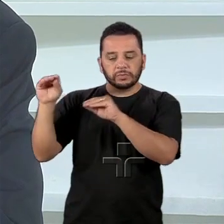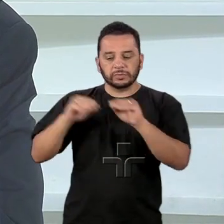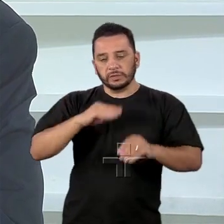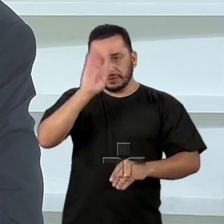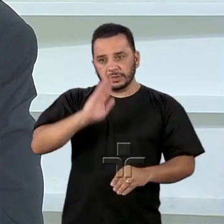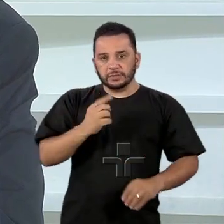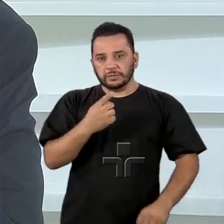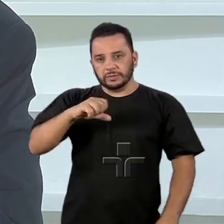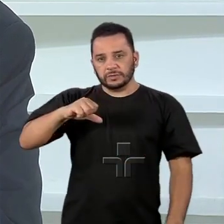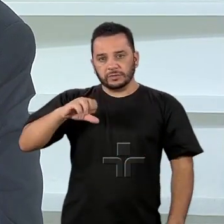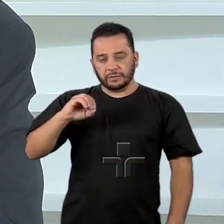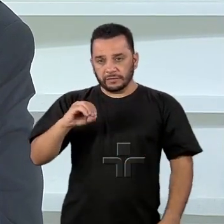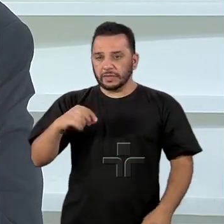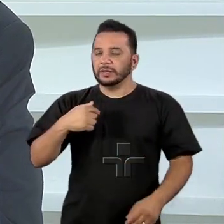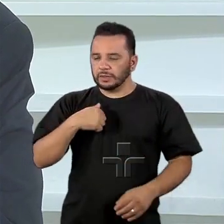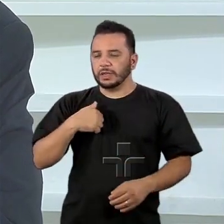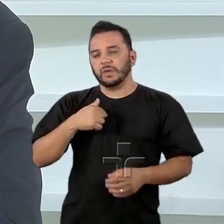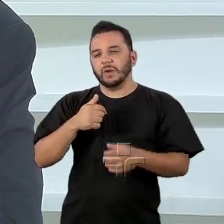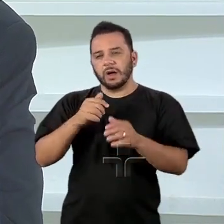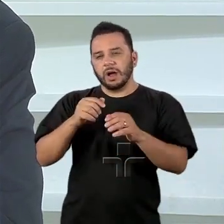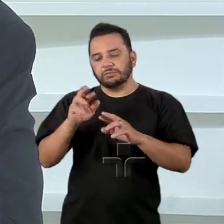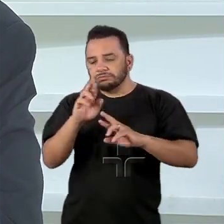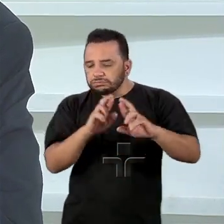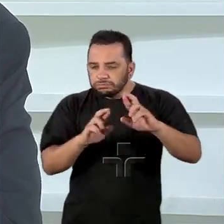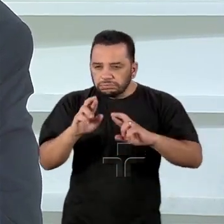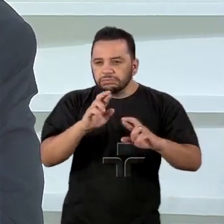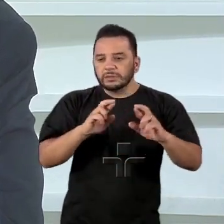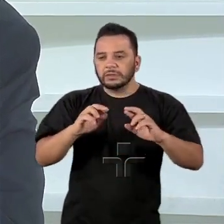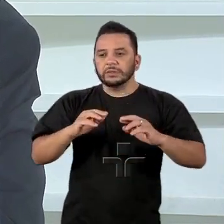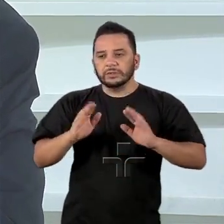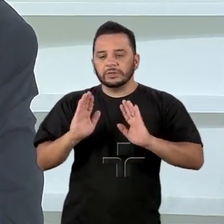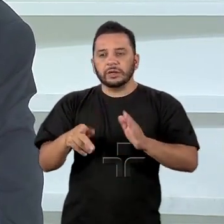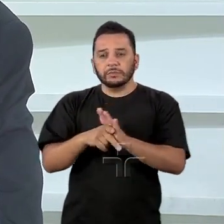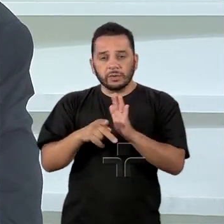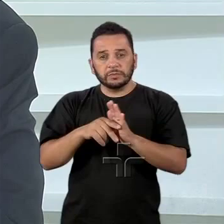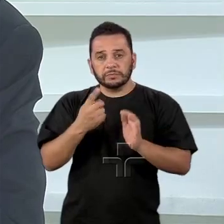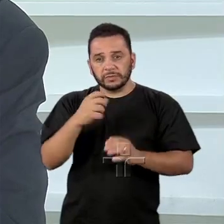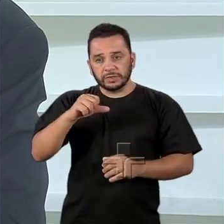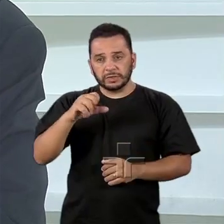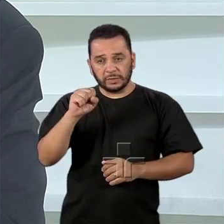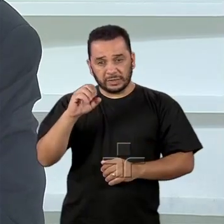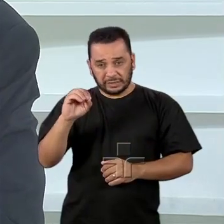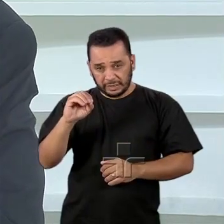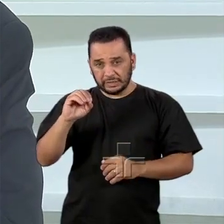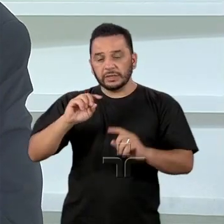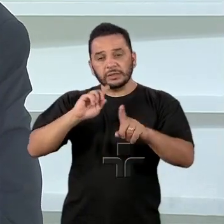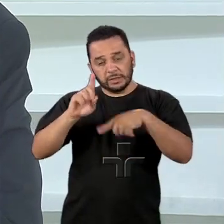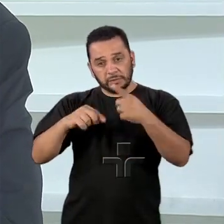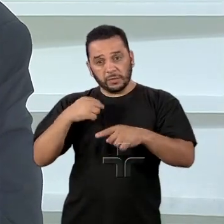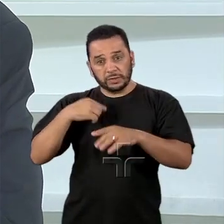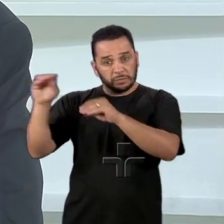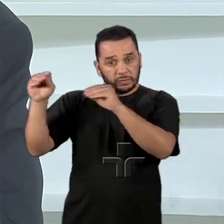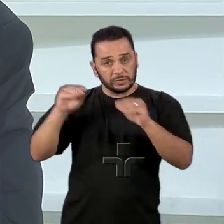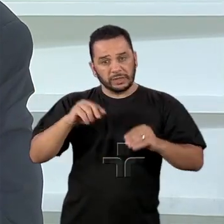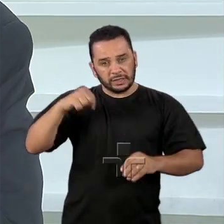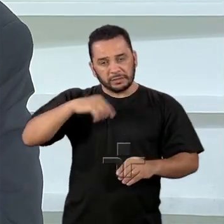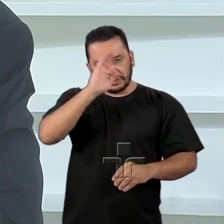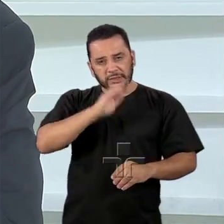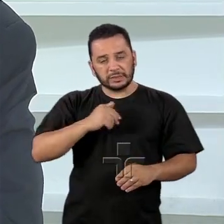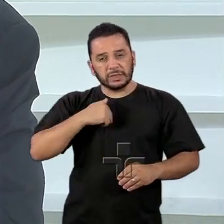acompanhei a primeira década de 80, estudando o mundo, olhando para o Brasil de fora e depois de dentro. E